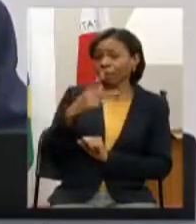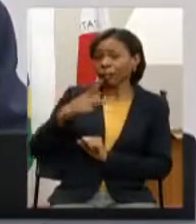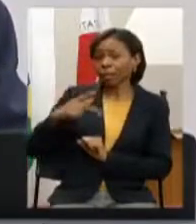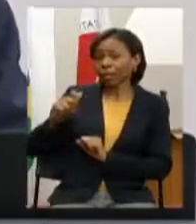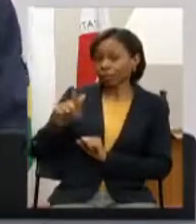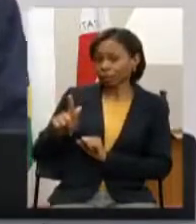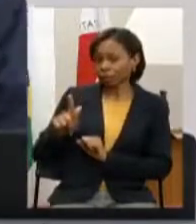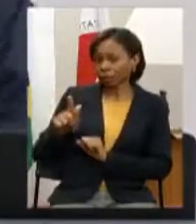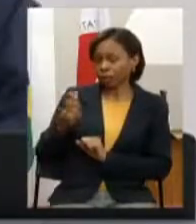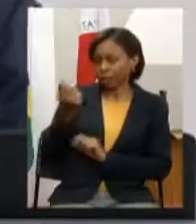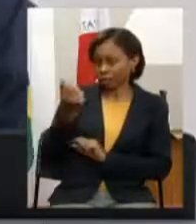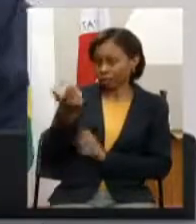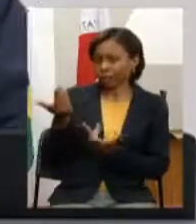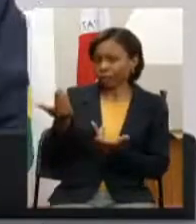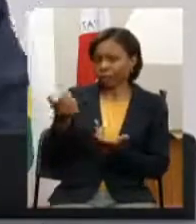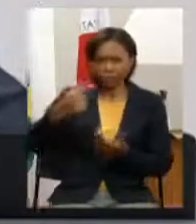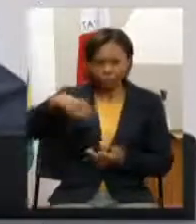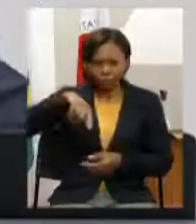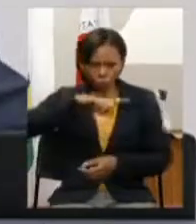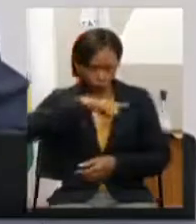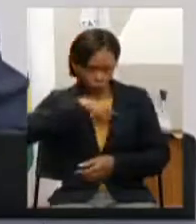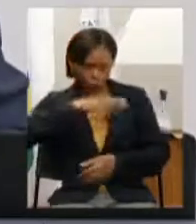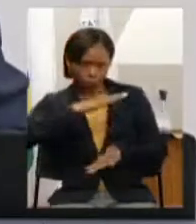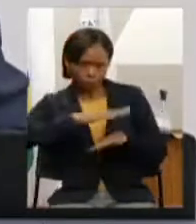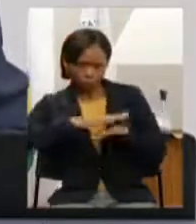as nossas são impositivas